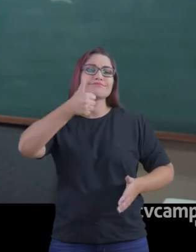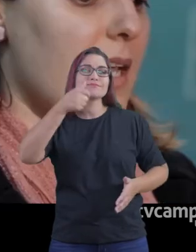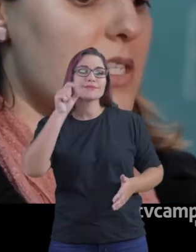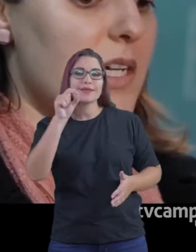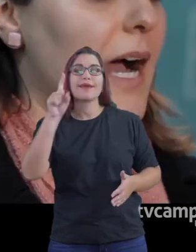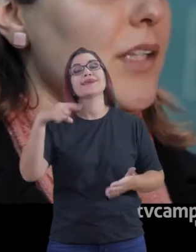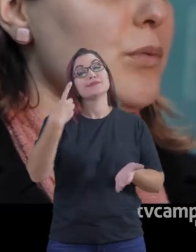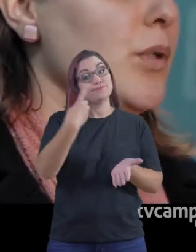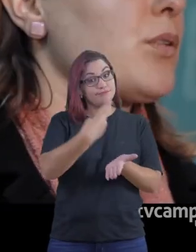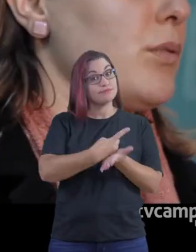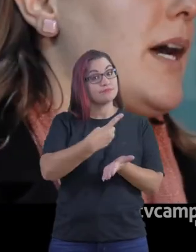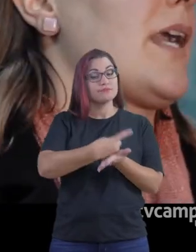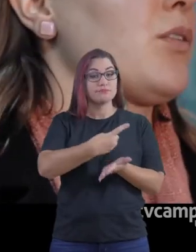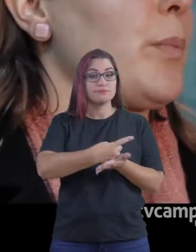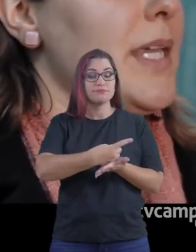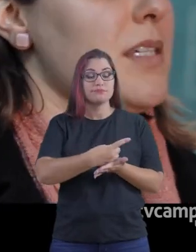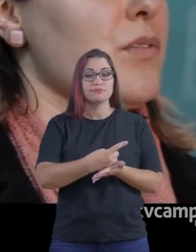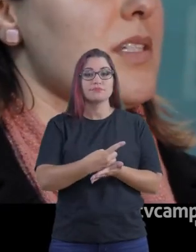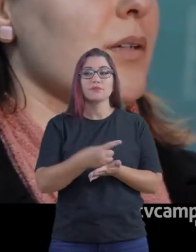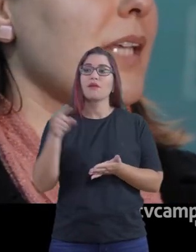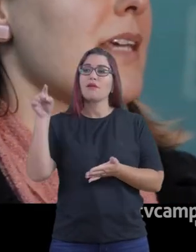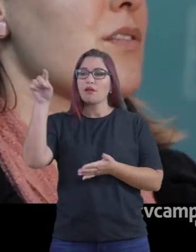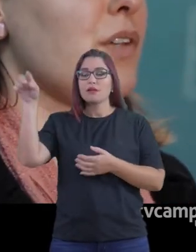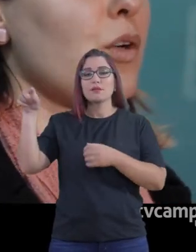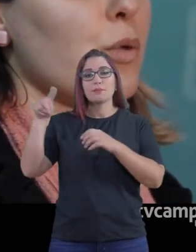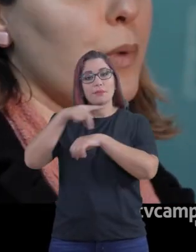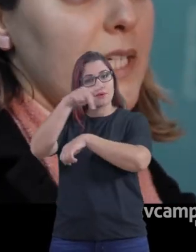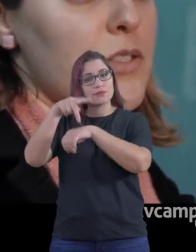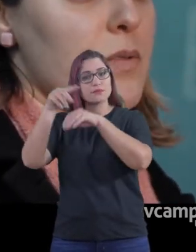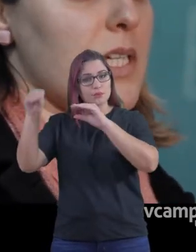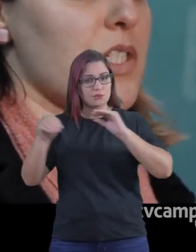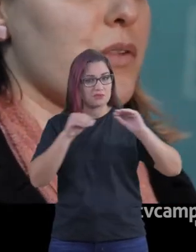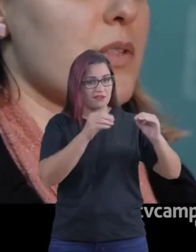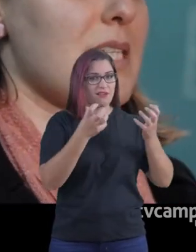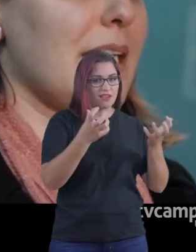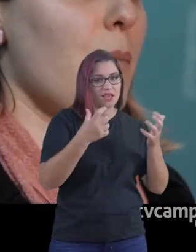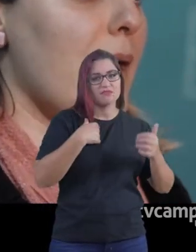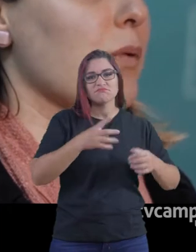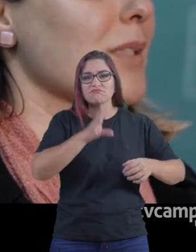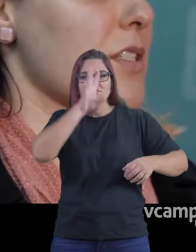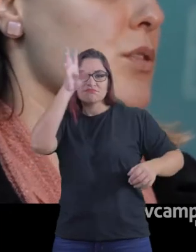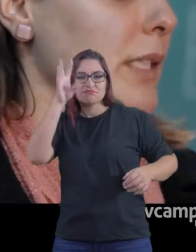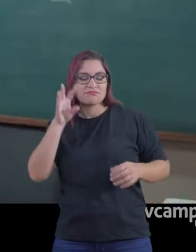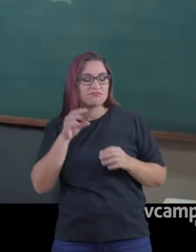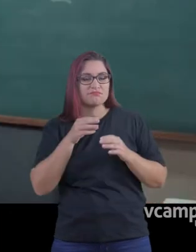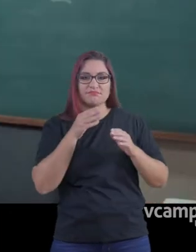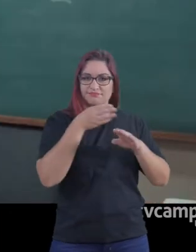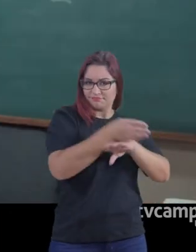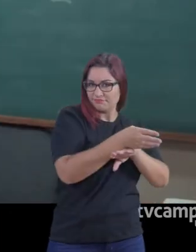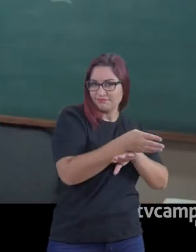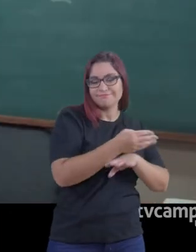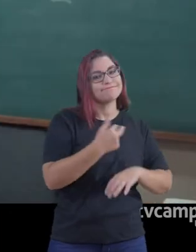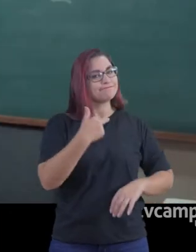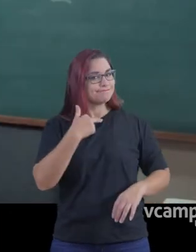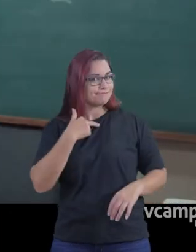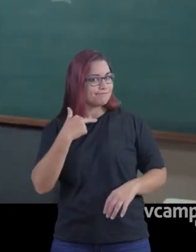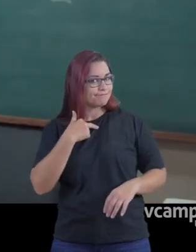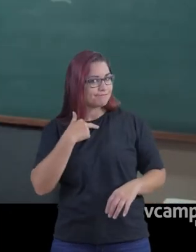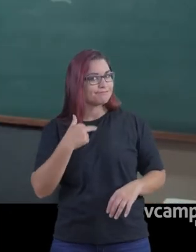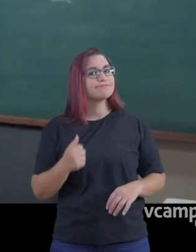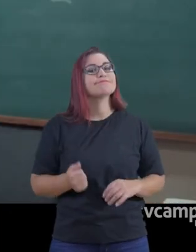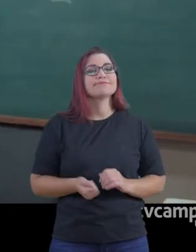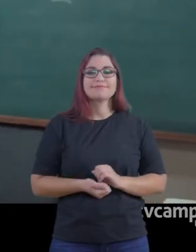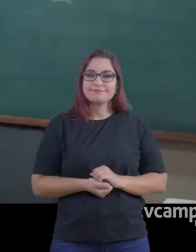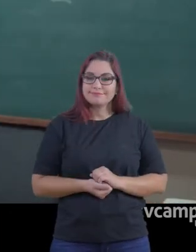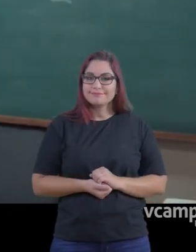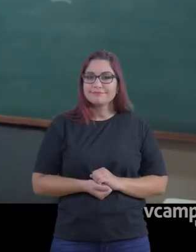seja, para você chegar num outro lugar, num outro país em que você não tem esse vínculo político, ou seja, que você não é um nacional, a primeira coisa que você